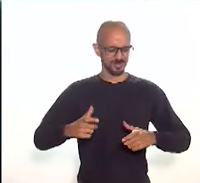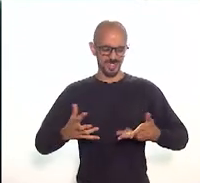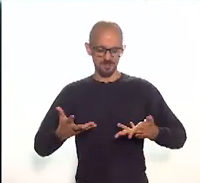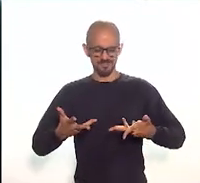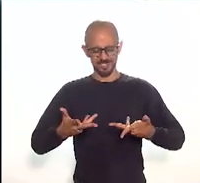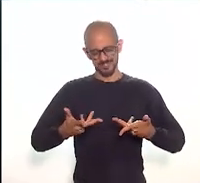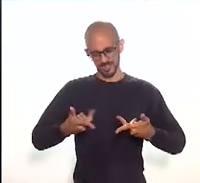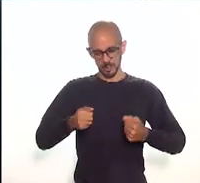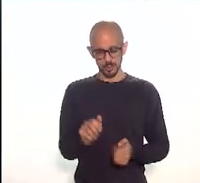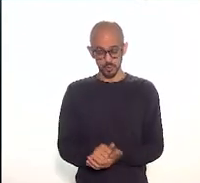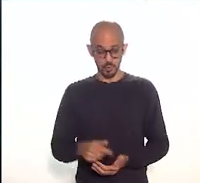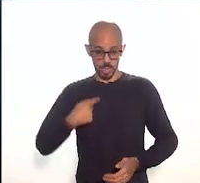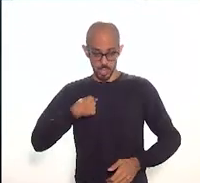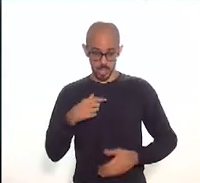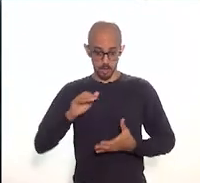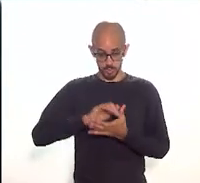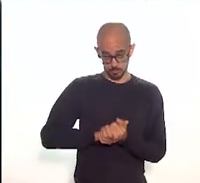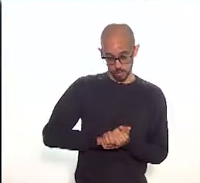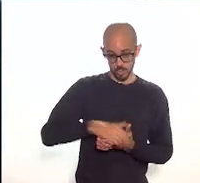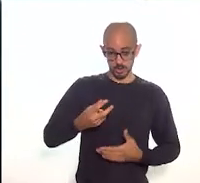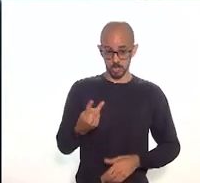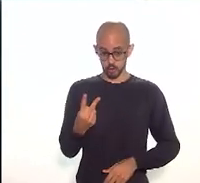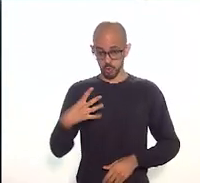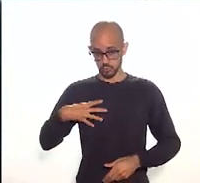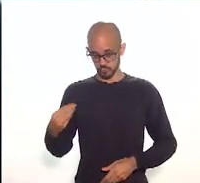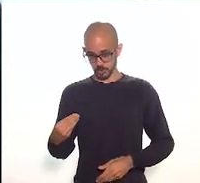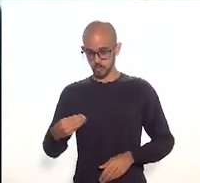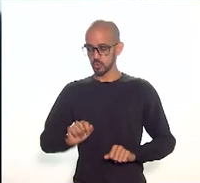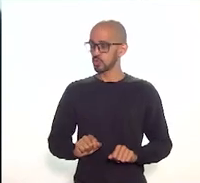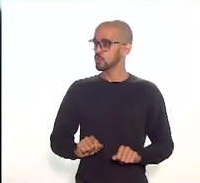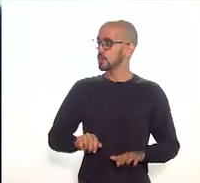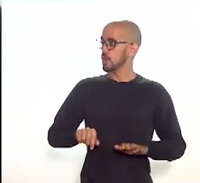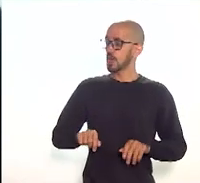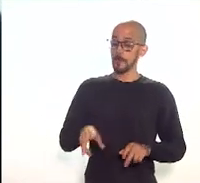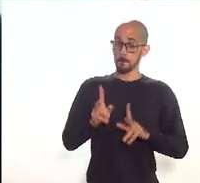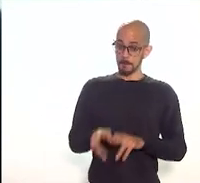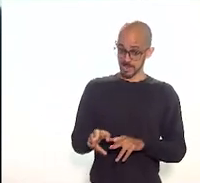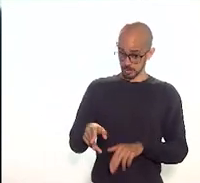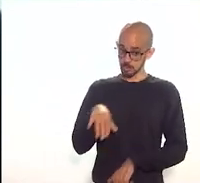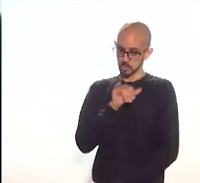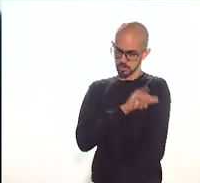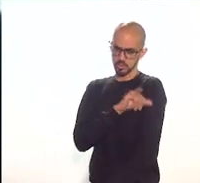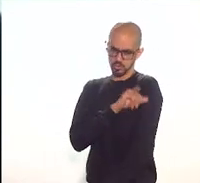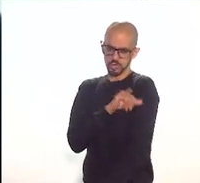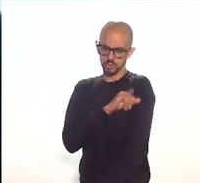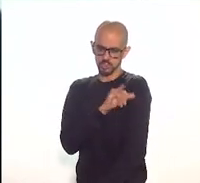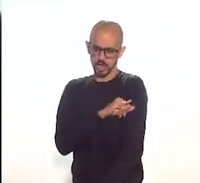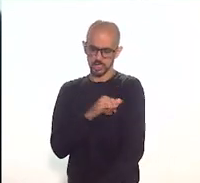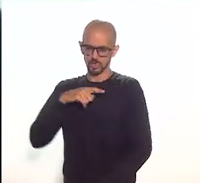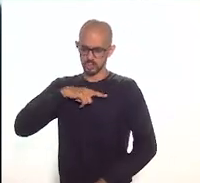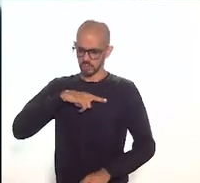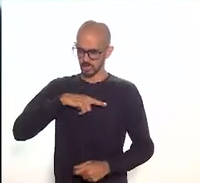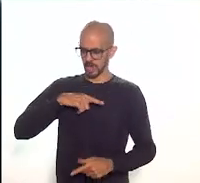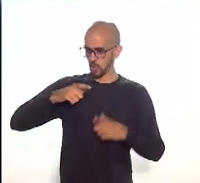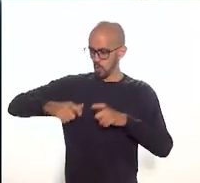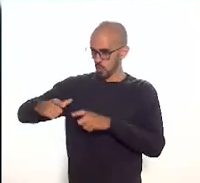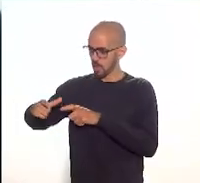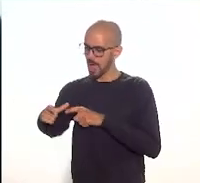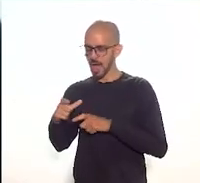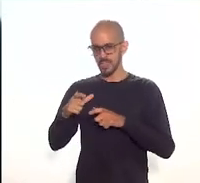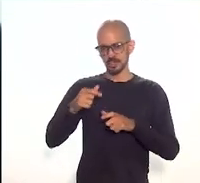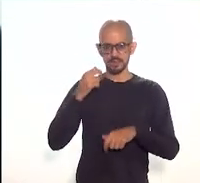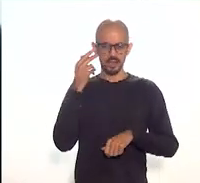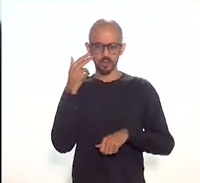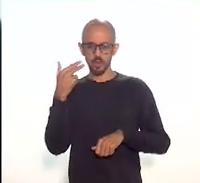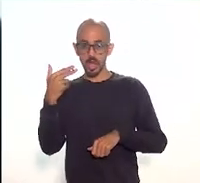Então, foi eu, minha esposa e meus dois filhos. E, mesmo sendo o Rio de Janeiro que a gente tem um desconto natural, o valor para